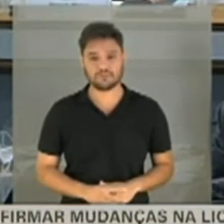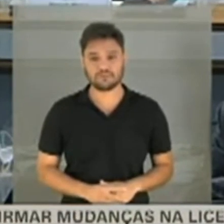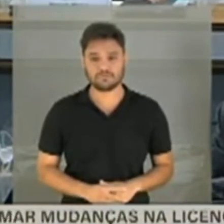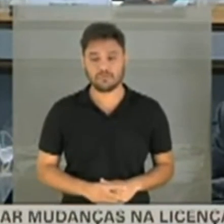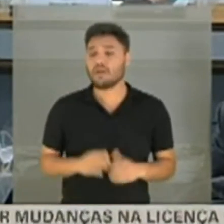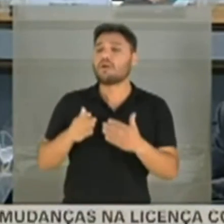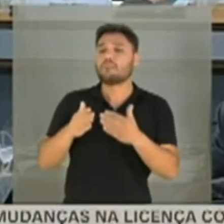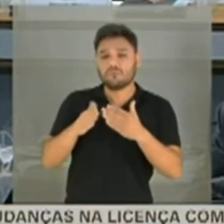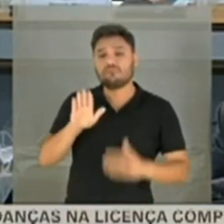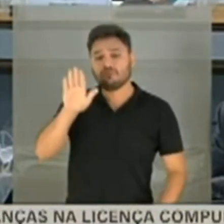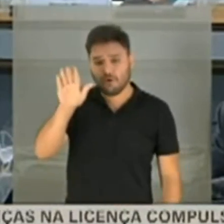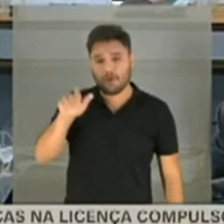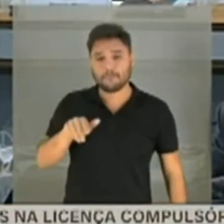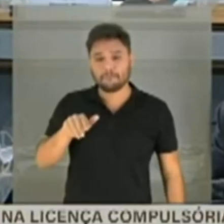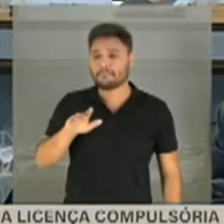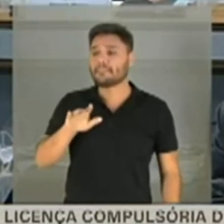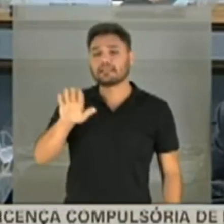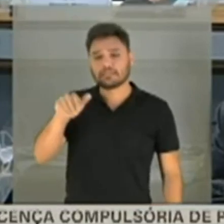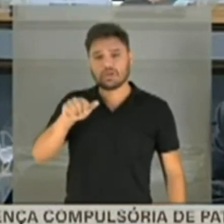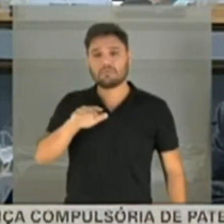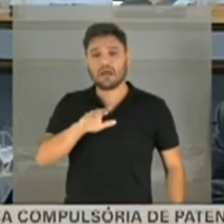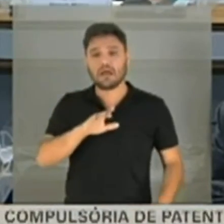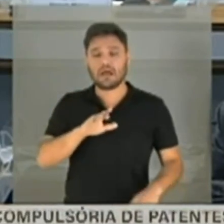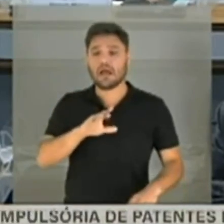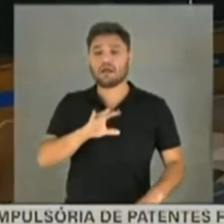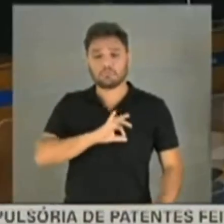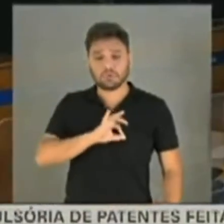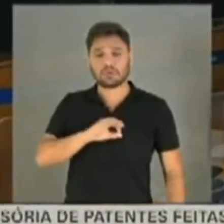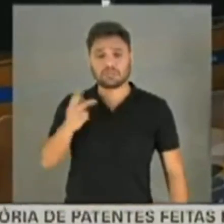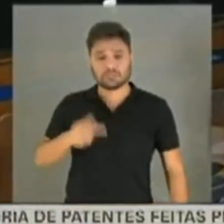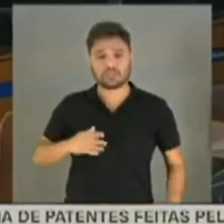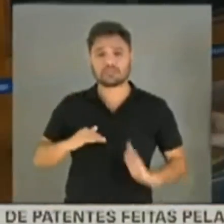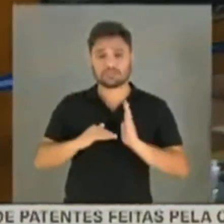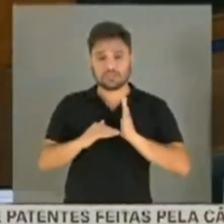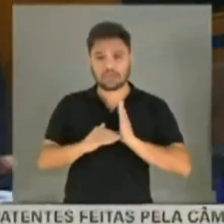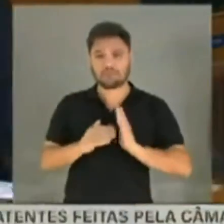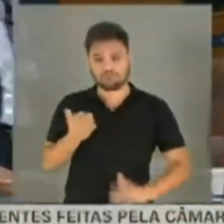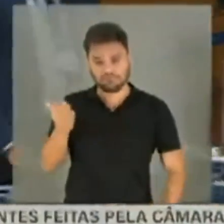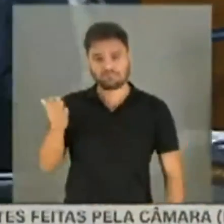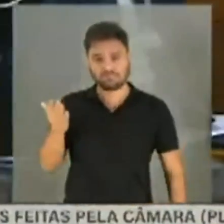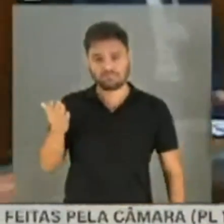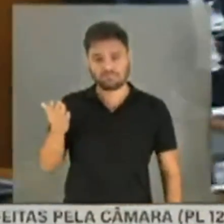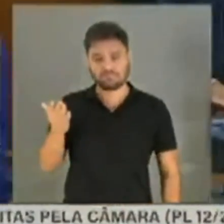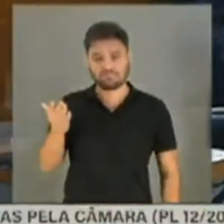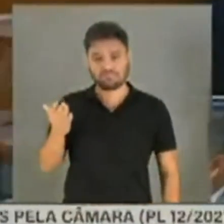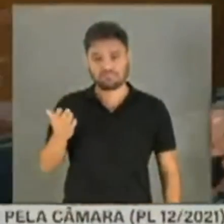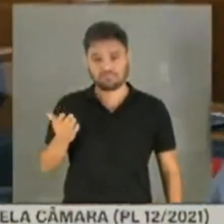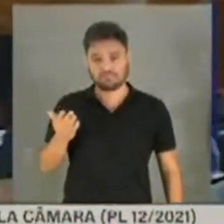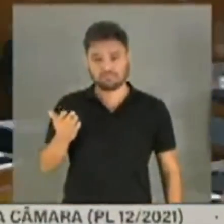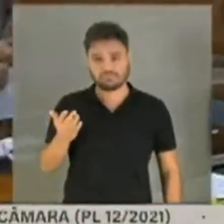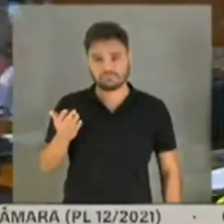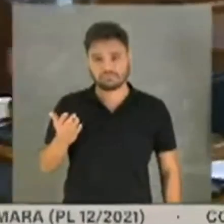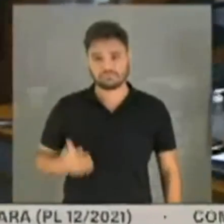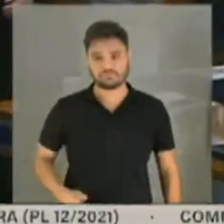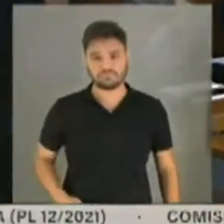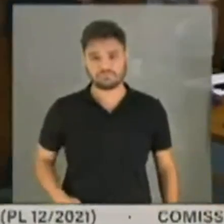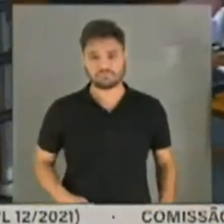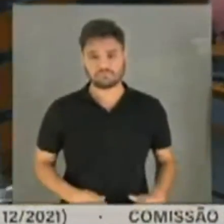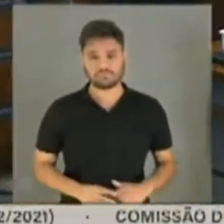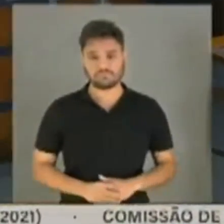Por gentileza, a segurança da Polícia Legislativa para tomar as providências.